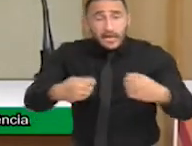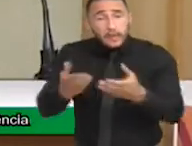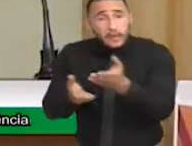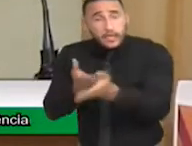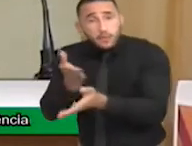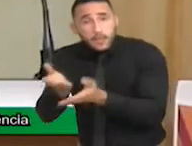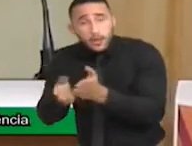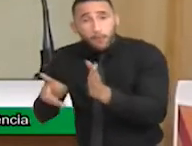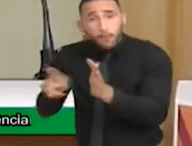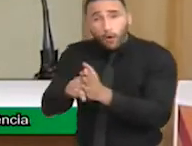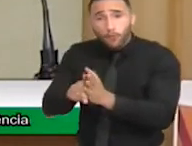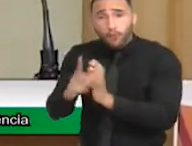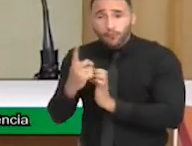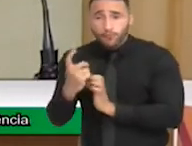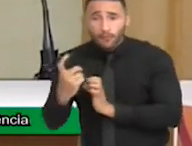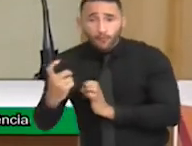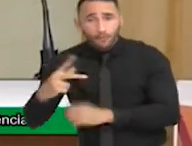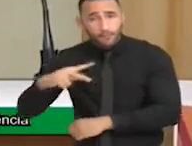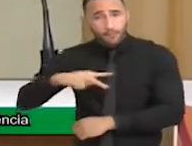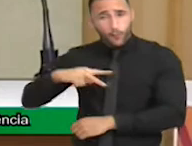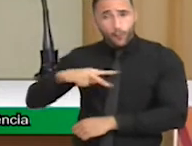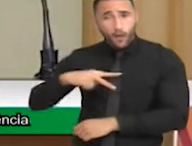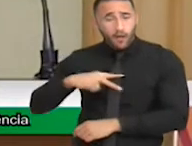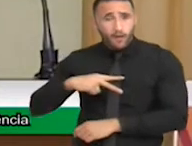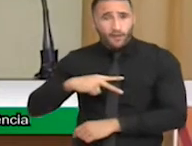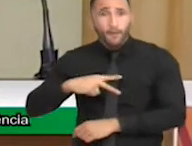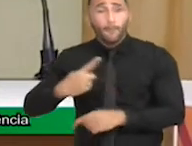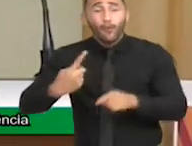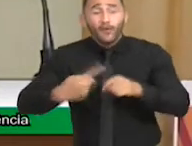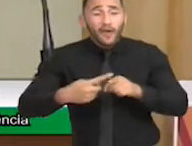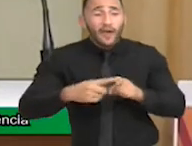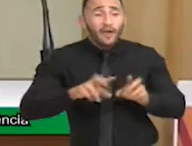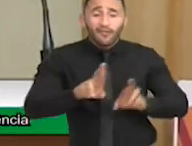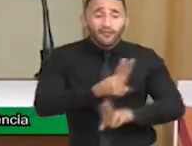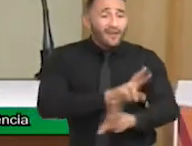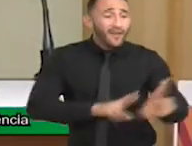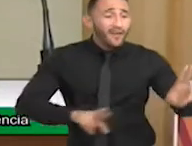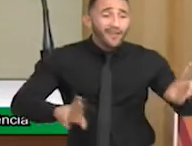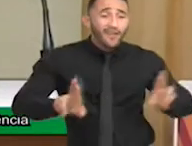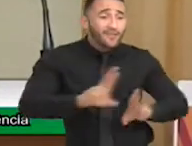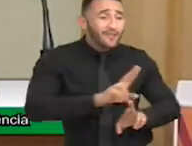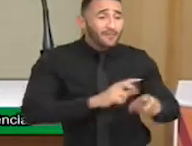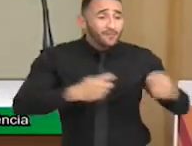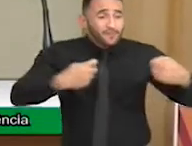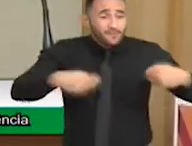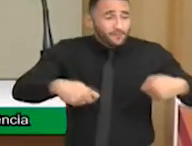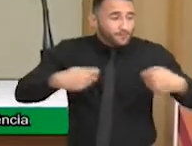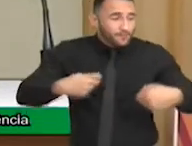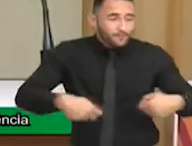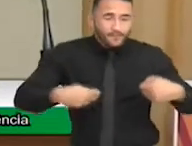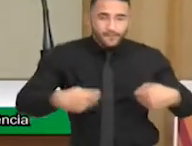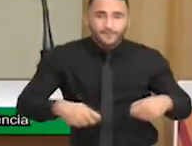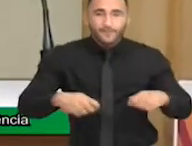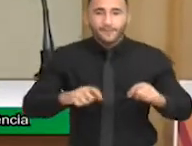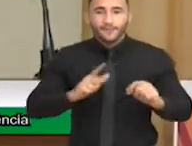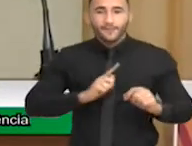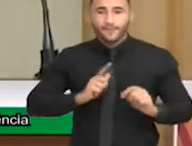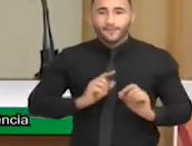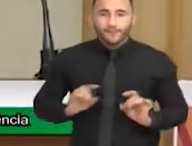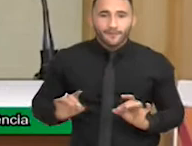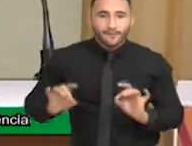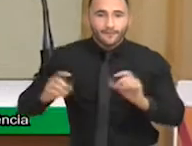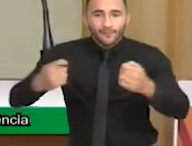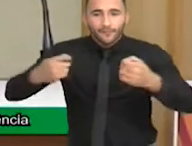não é igual à outra. As questões a serem trabalhadas são diferentes, objetivos e técnicas são solicitadas e devem ser